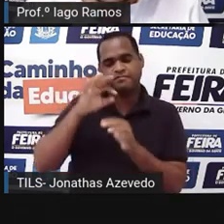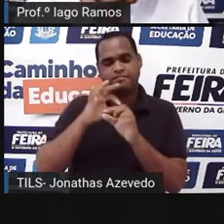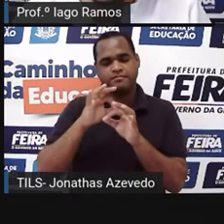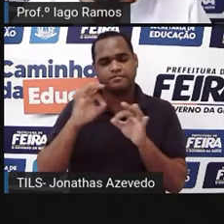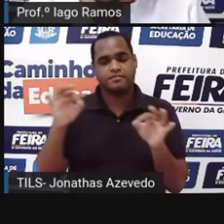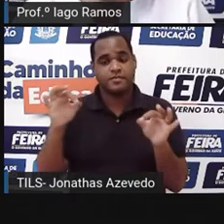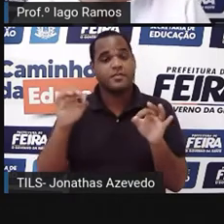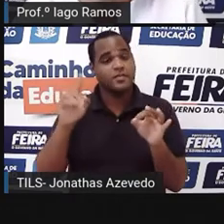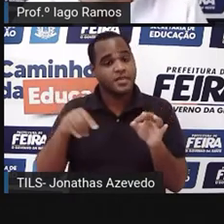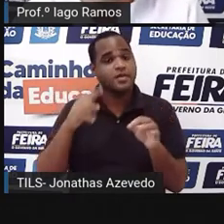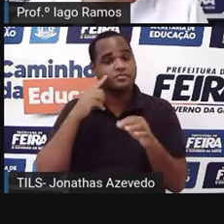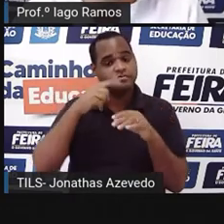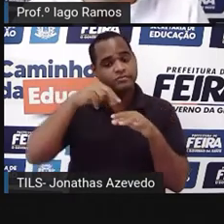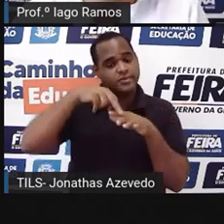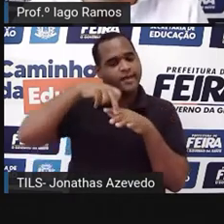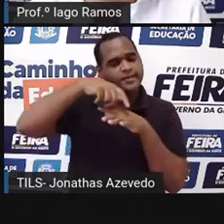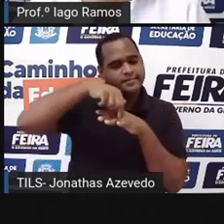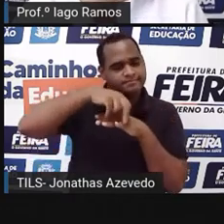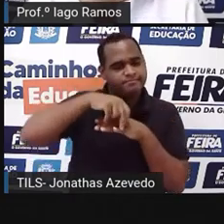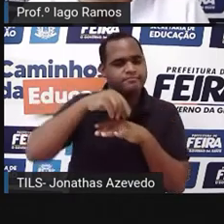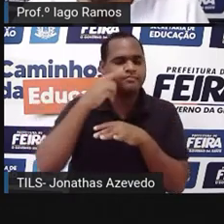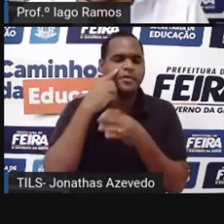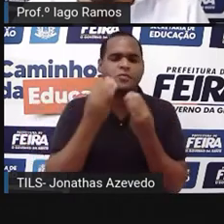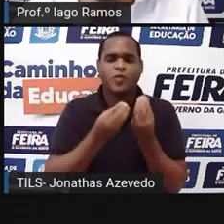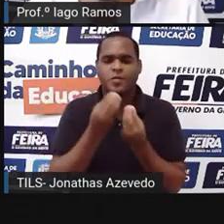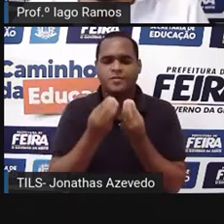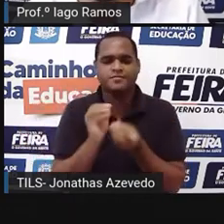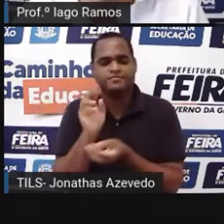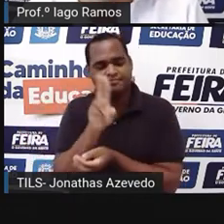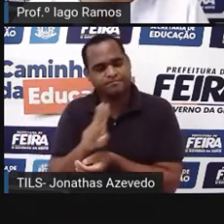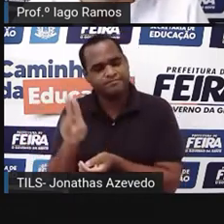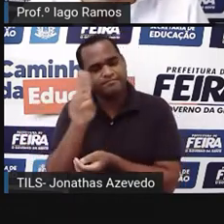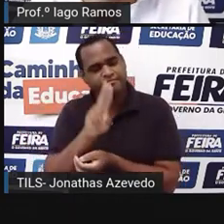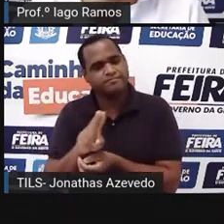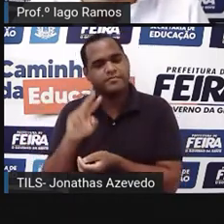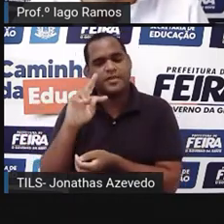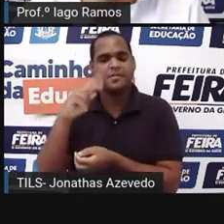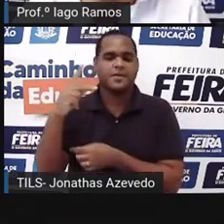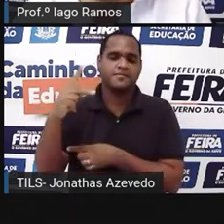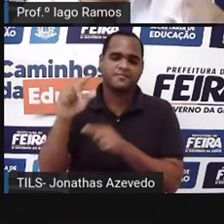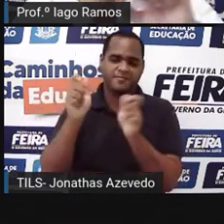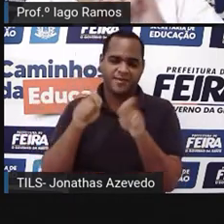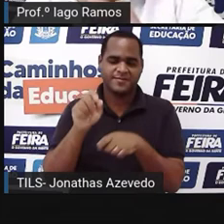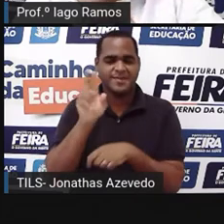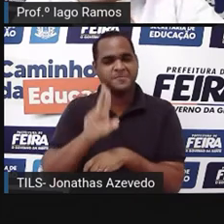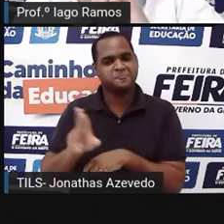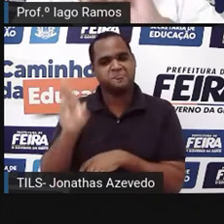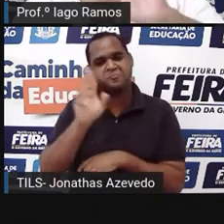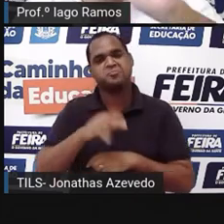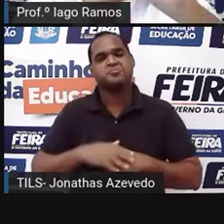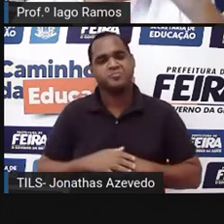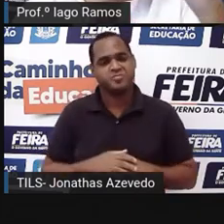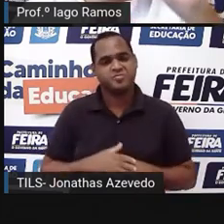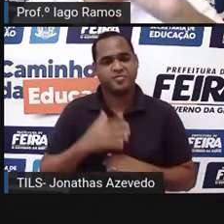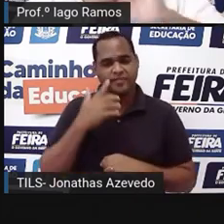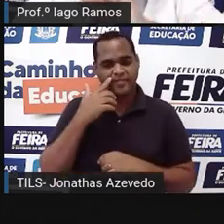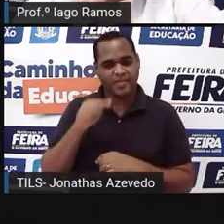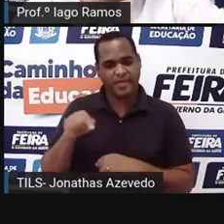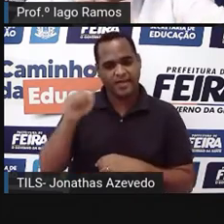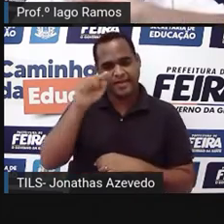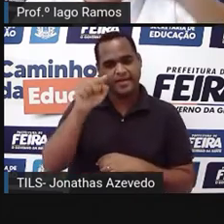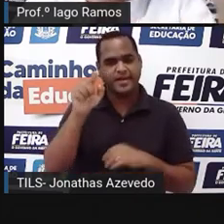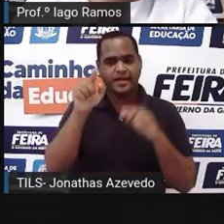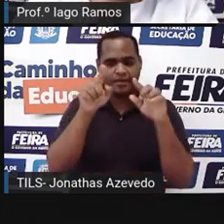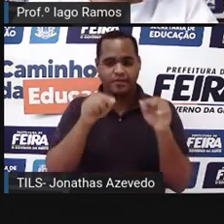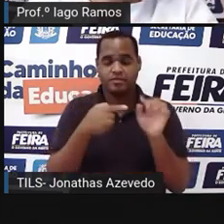escada. E como é que a gente faz isso? Usando o Teorema de Pitágoras, tá bom? Então, puxando a setinha ali do ângulo reto e